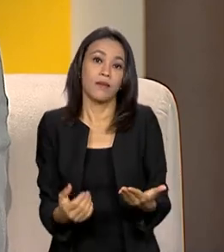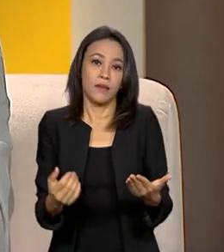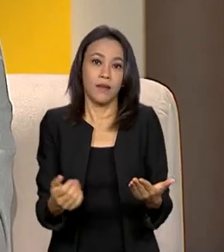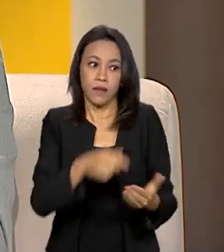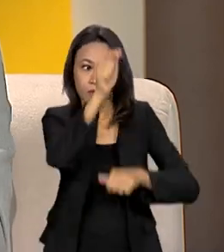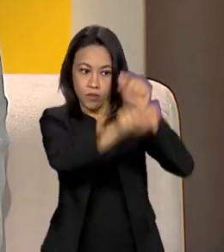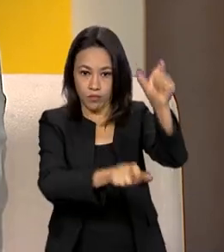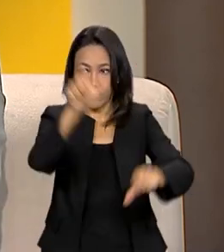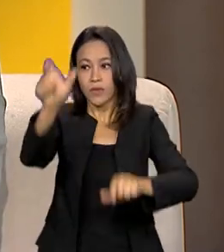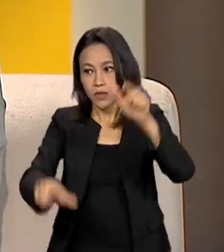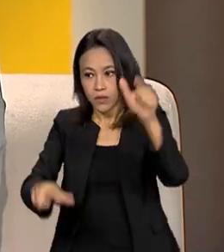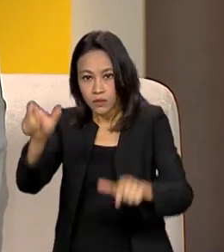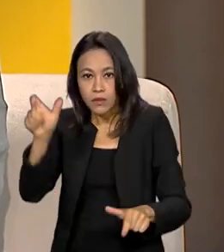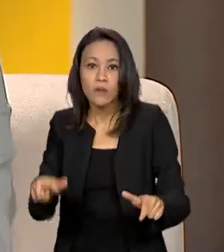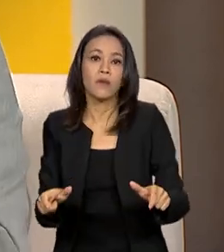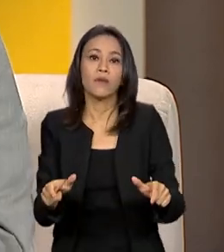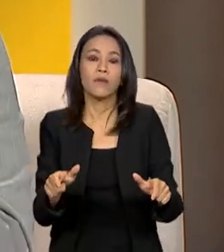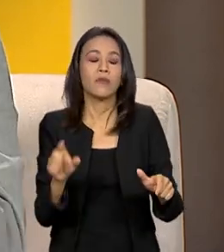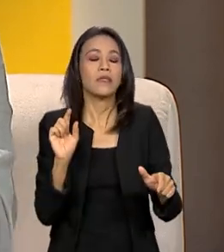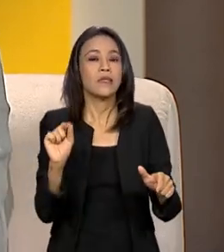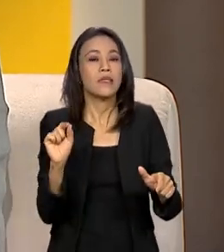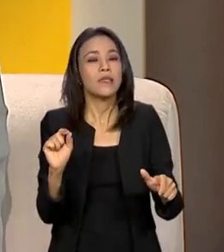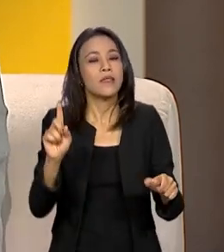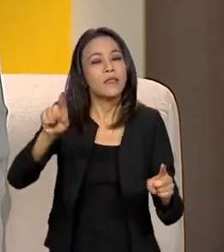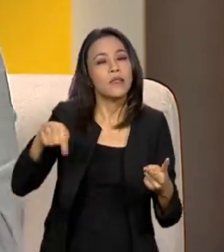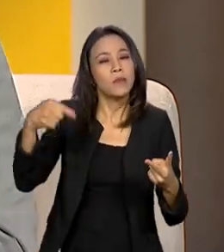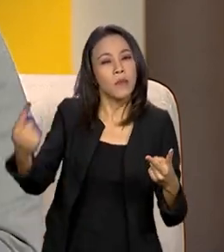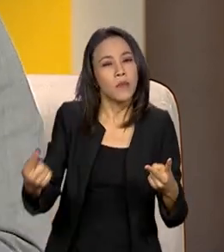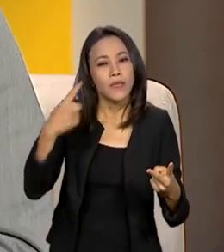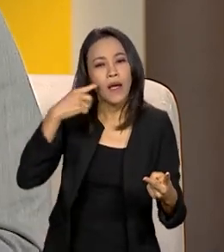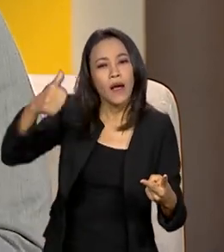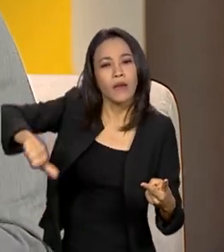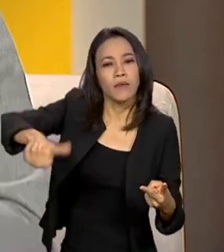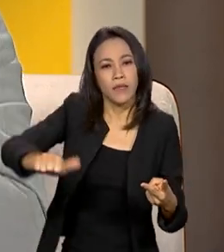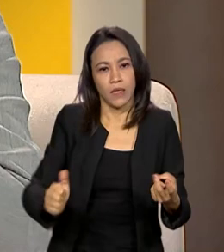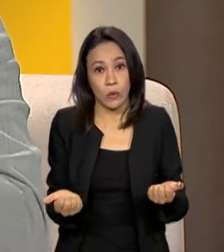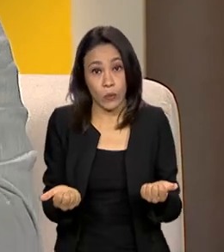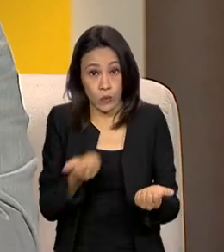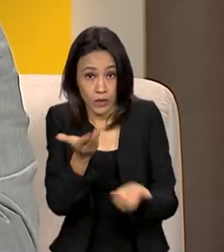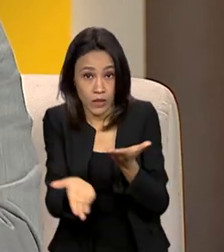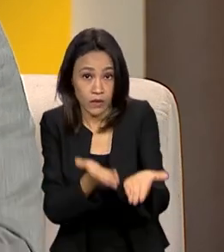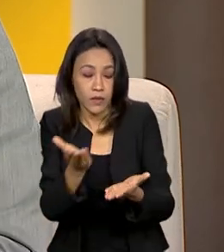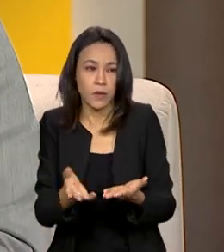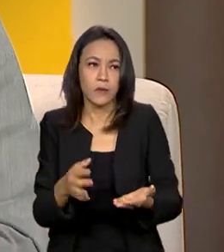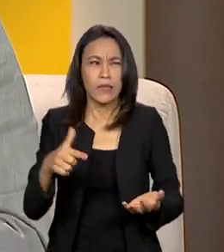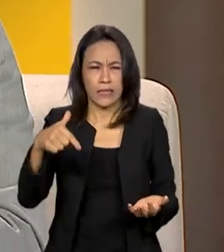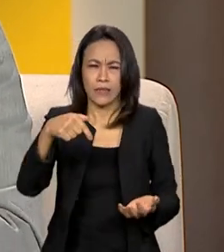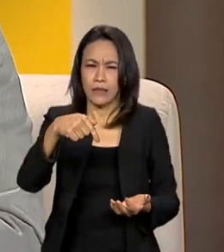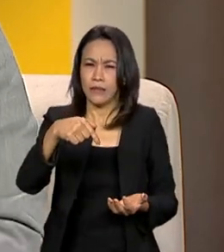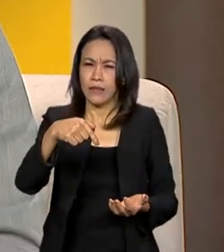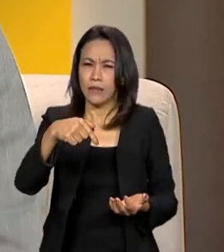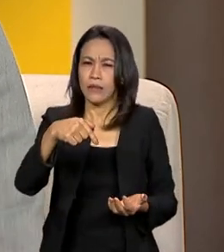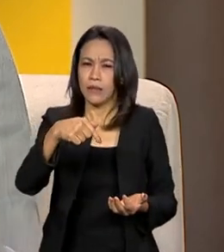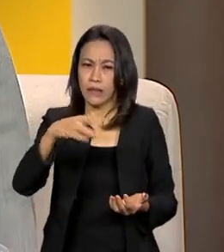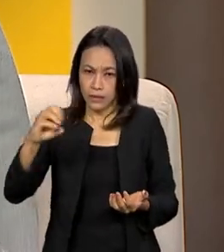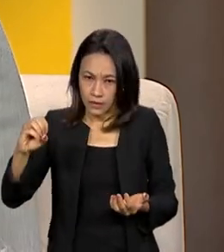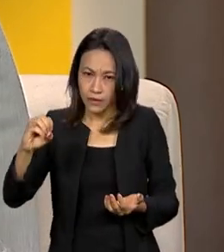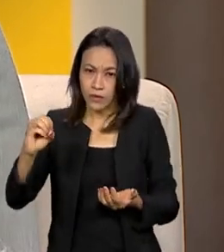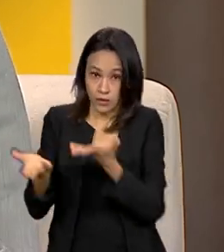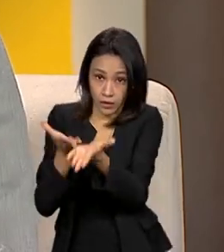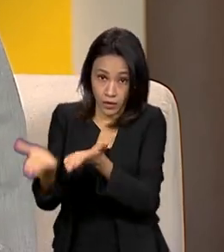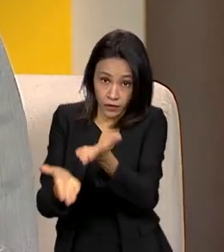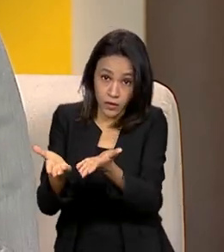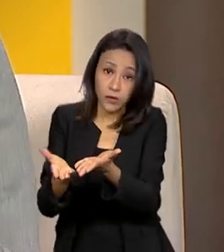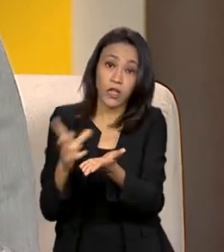retroalimentar o governo e avaliar o serviço. Então, hoje, para 700 serviços, a gente oferta